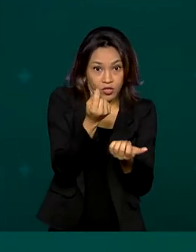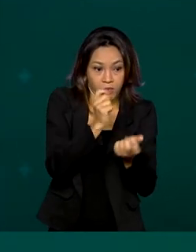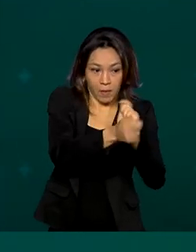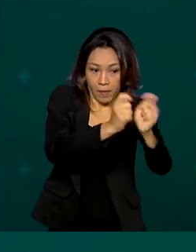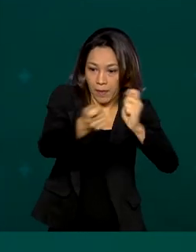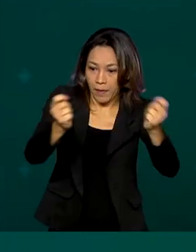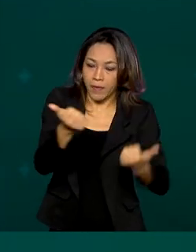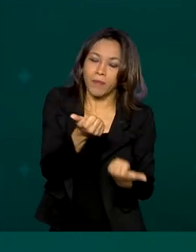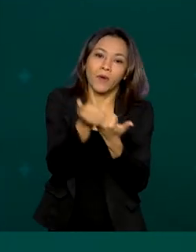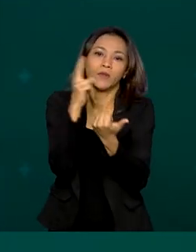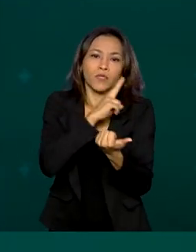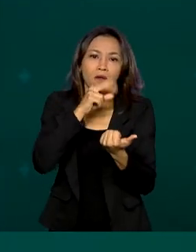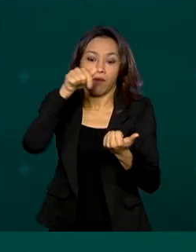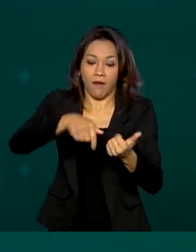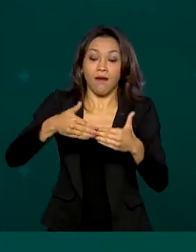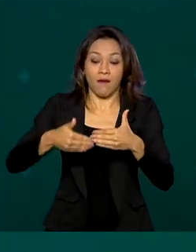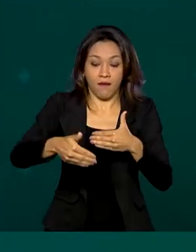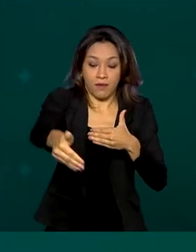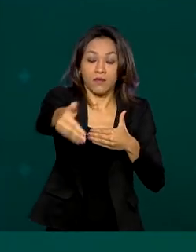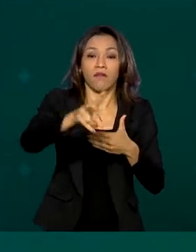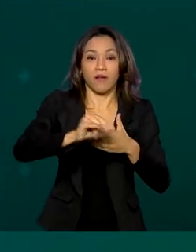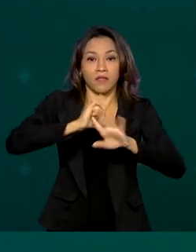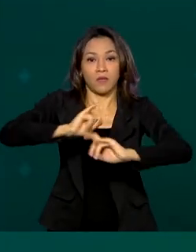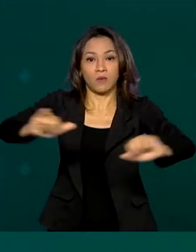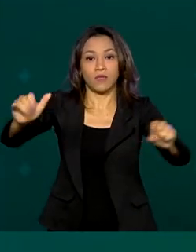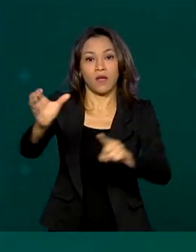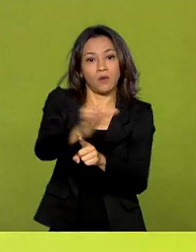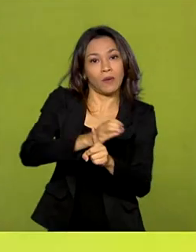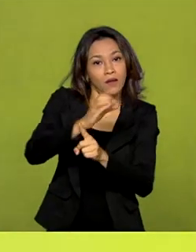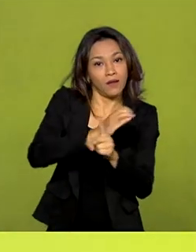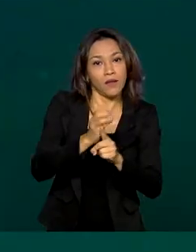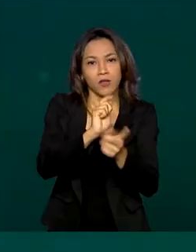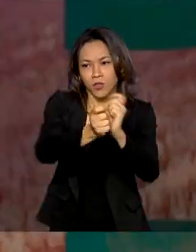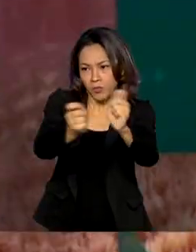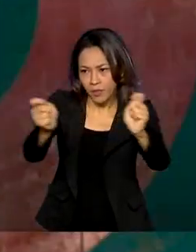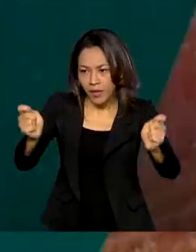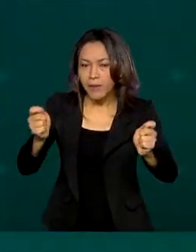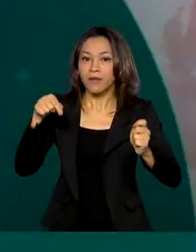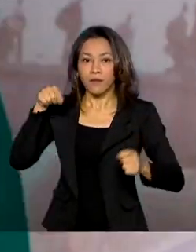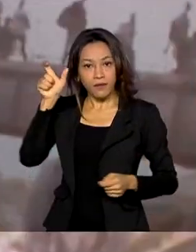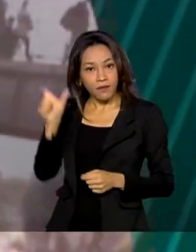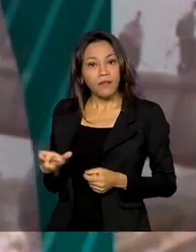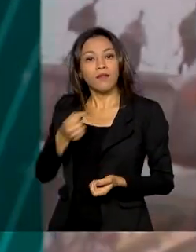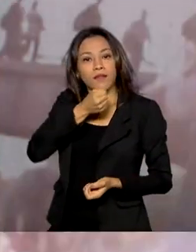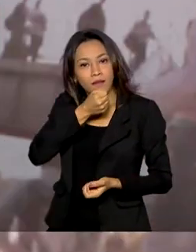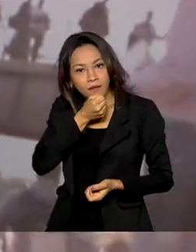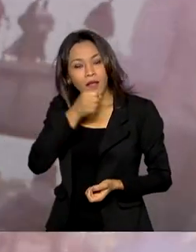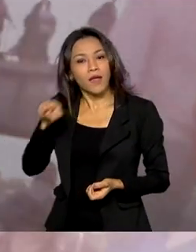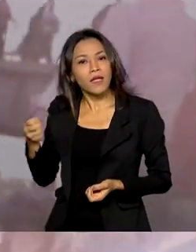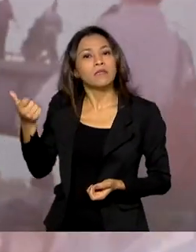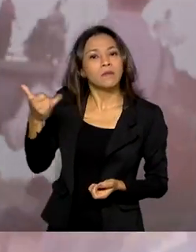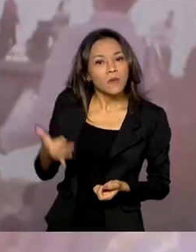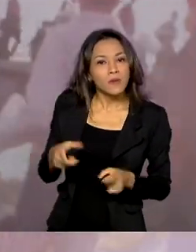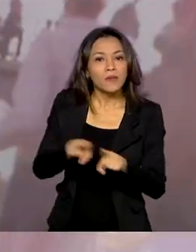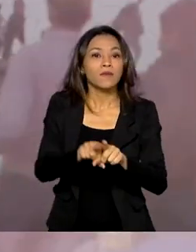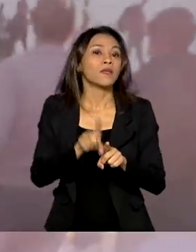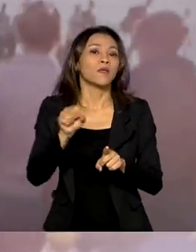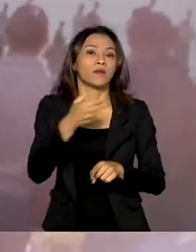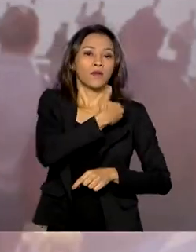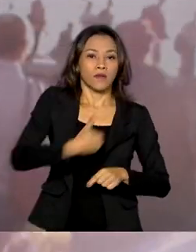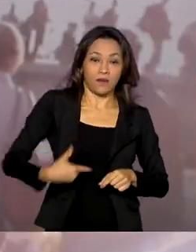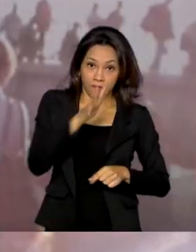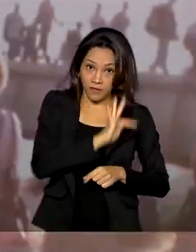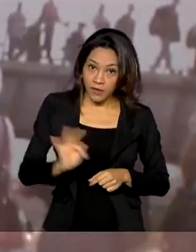falou que nesta semana deve ser anunciado um cronograma de pagamentos. Na entrevista, o ministro também adiantou que o governo federal